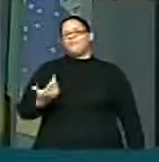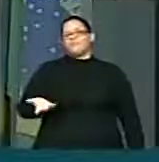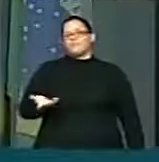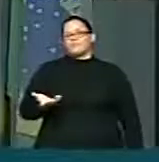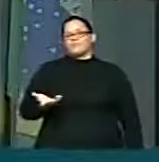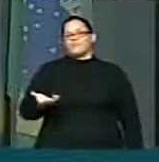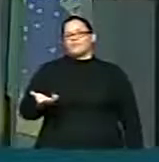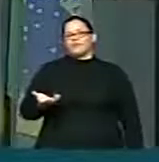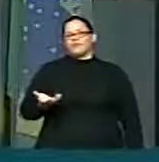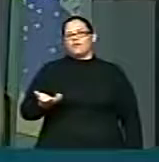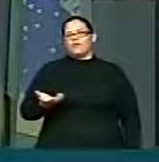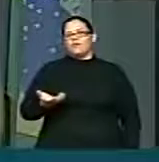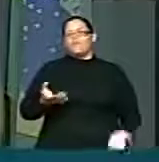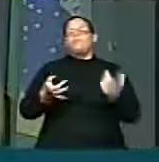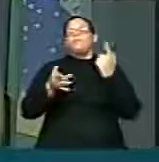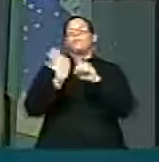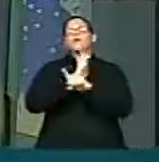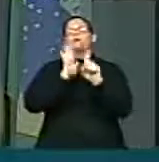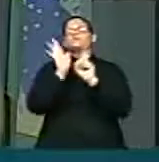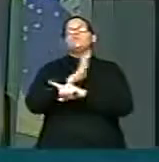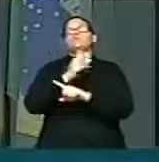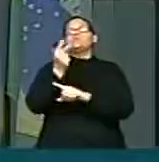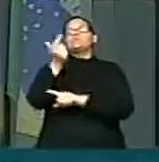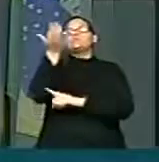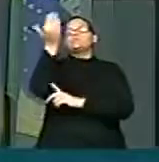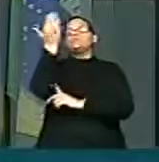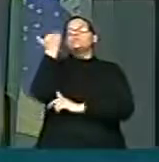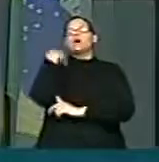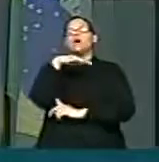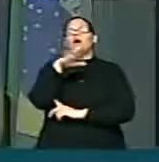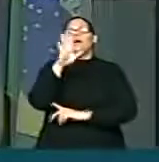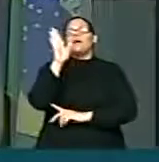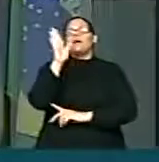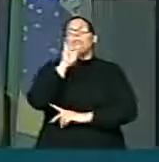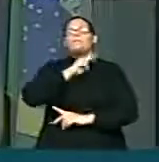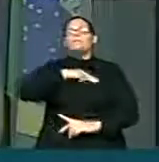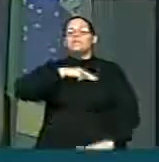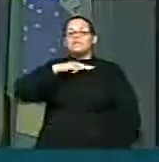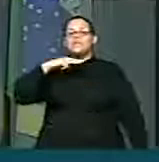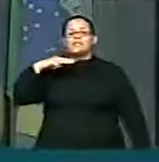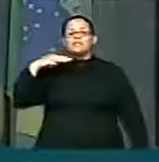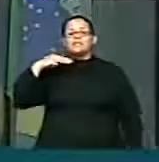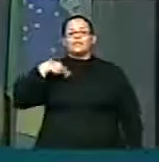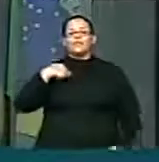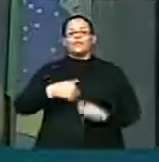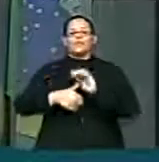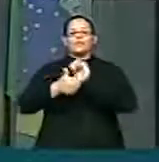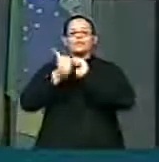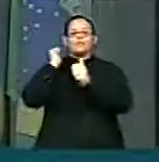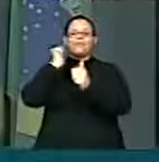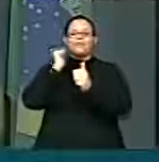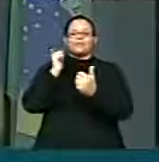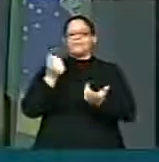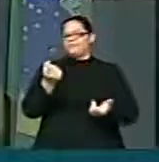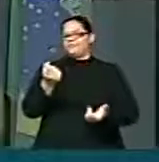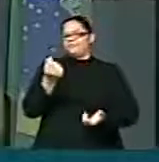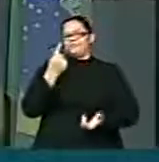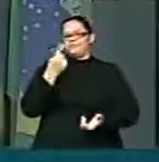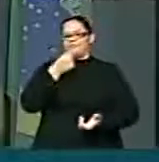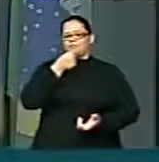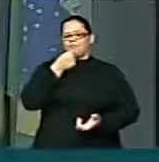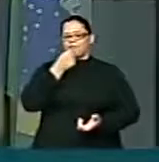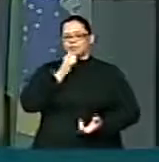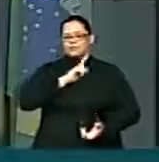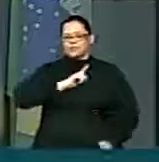Ficaram fazendo perguntas de quando ele era ministro dos esportes. Mas ele se pôs